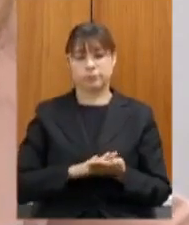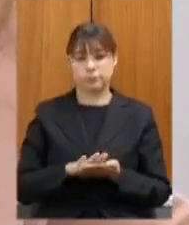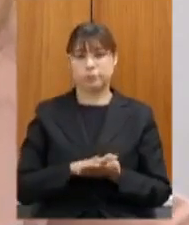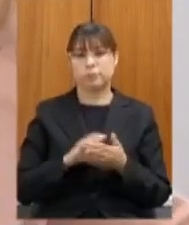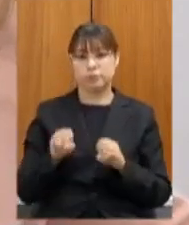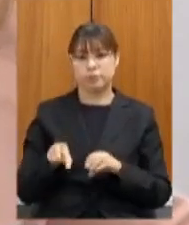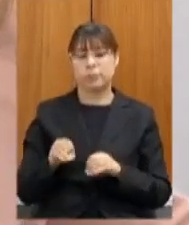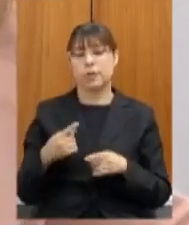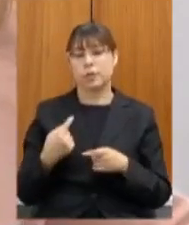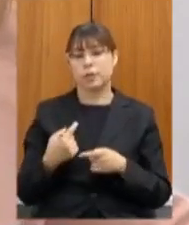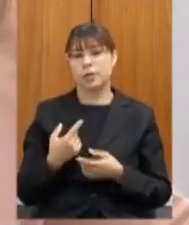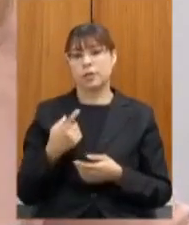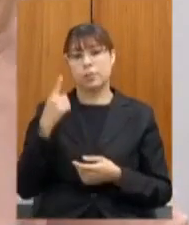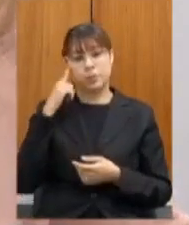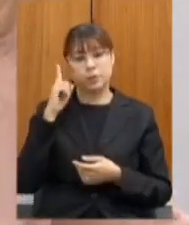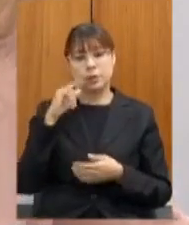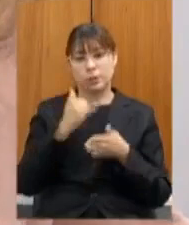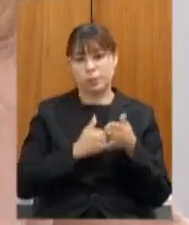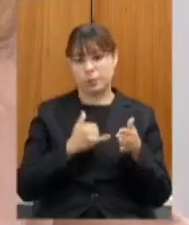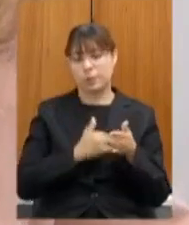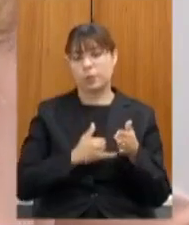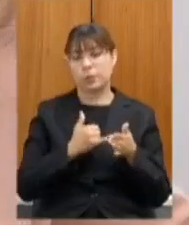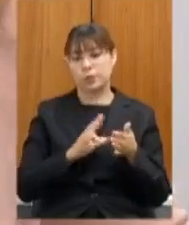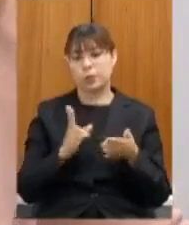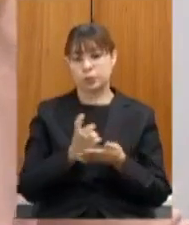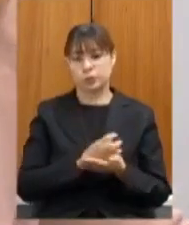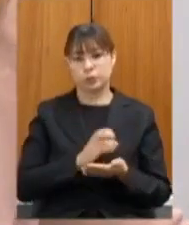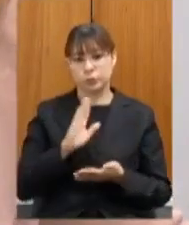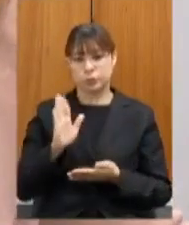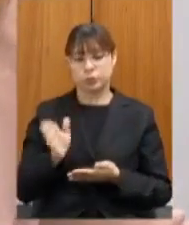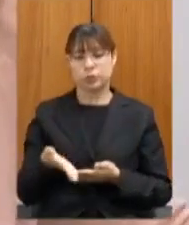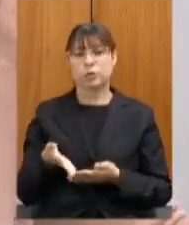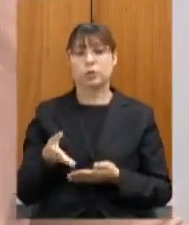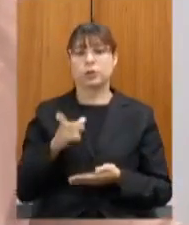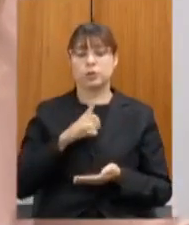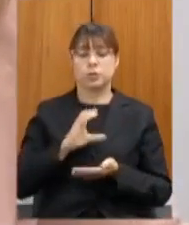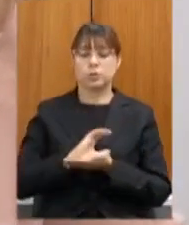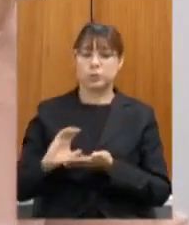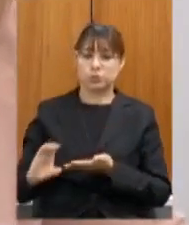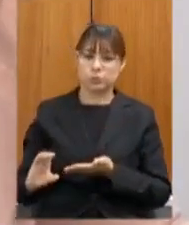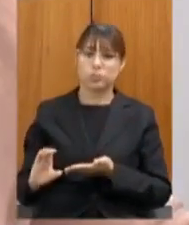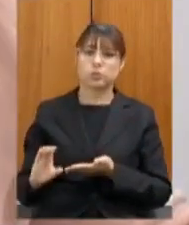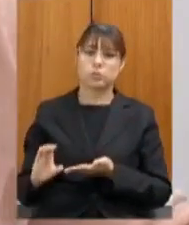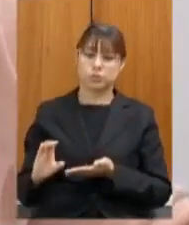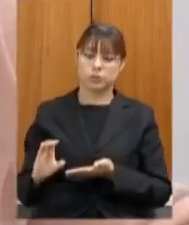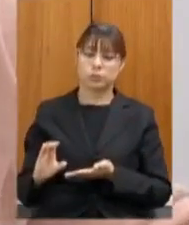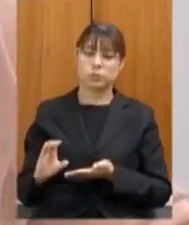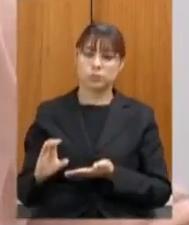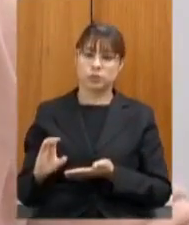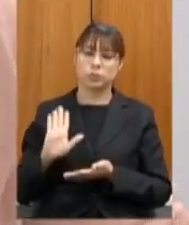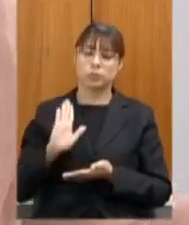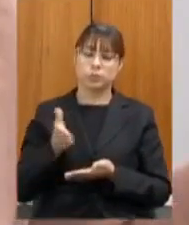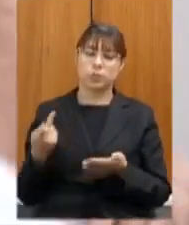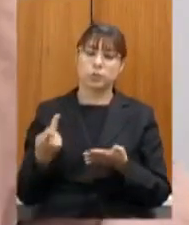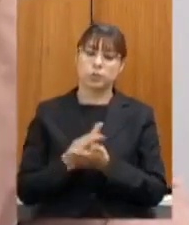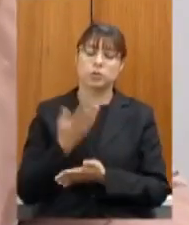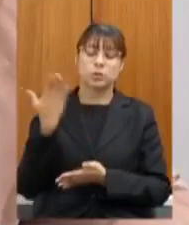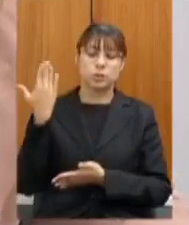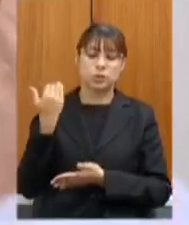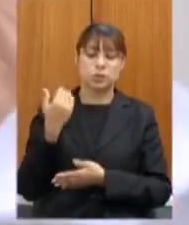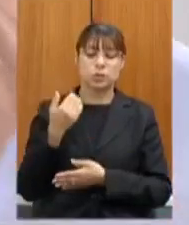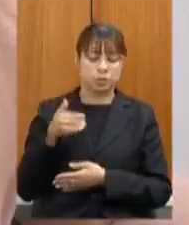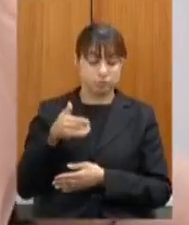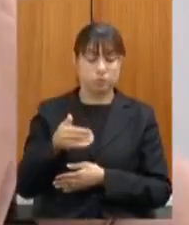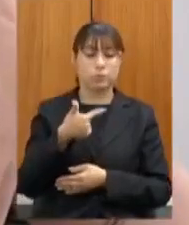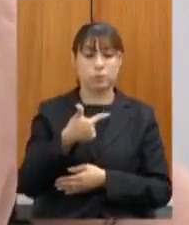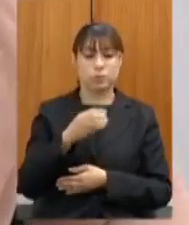os impostos arrecadados o recurso vinculado que efetivamente foi feito em 2020